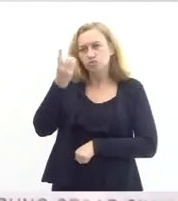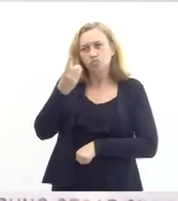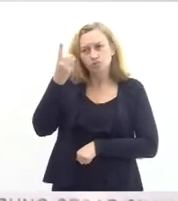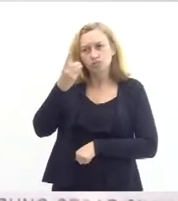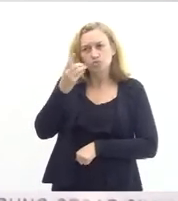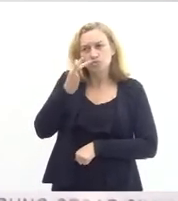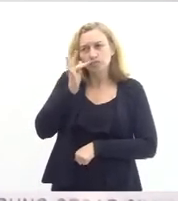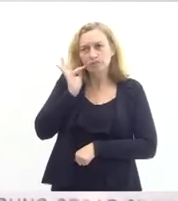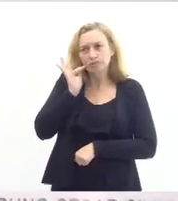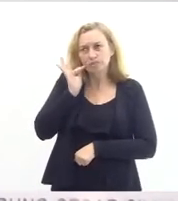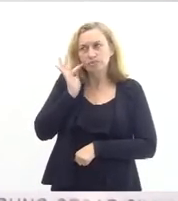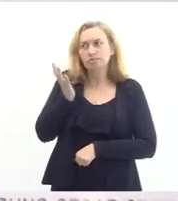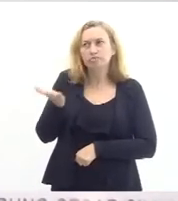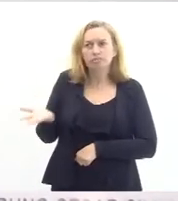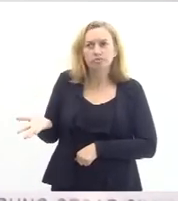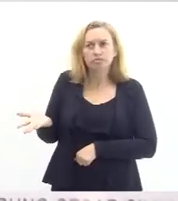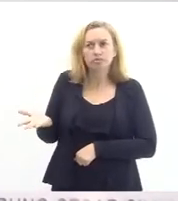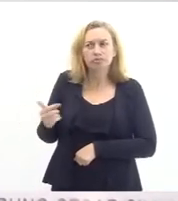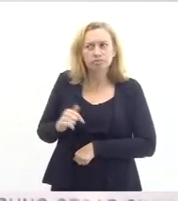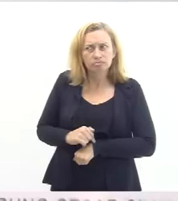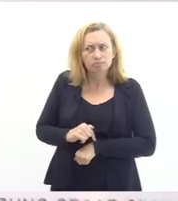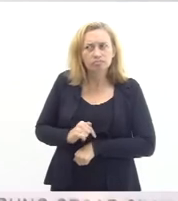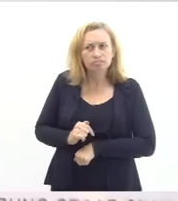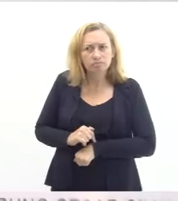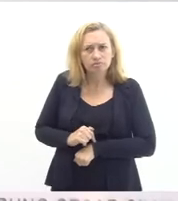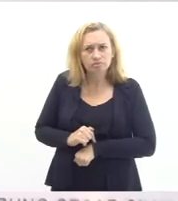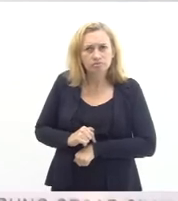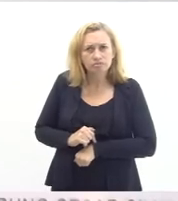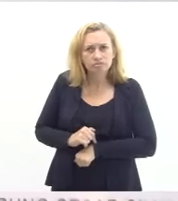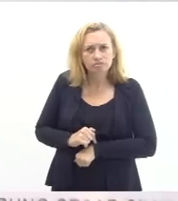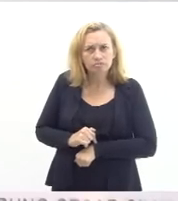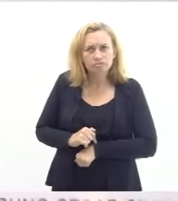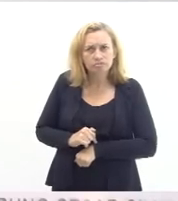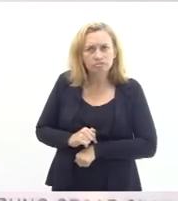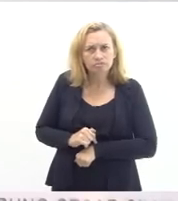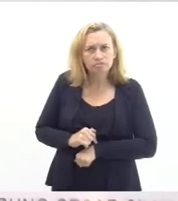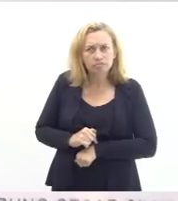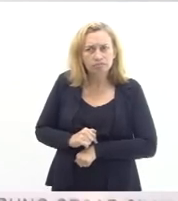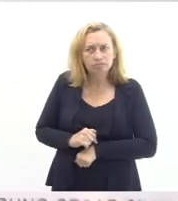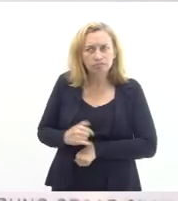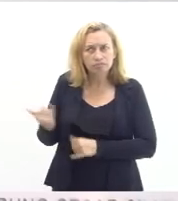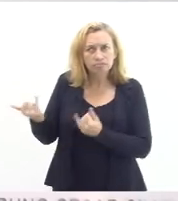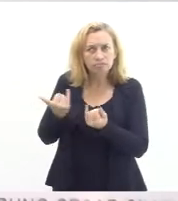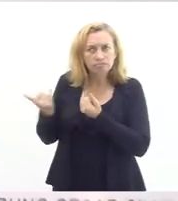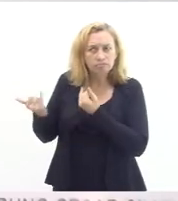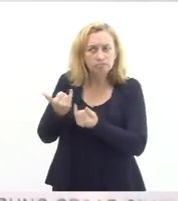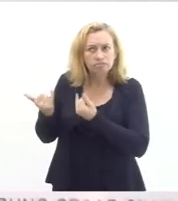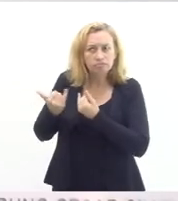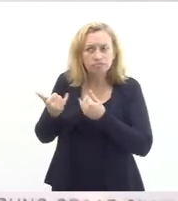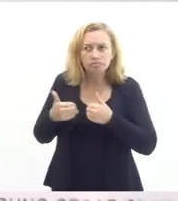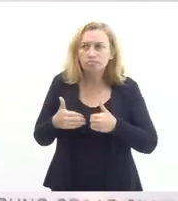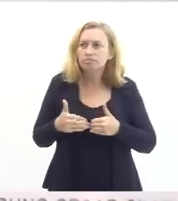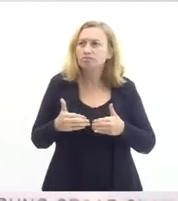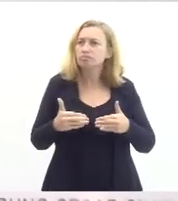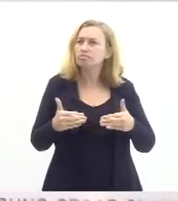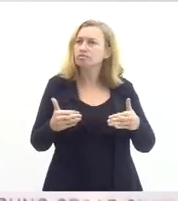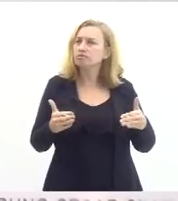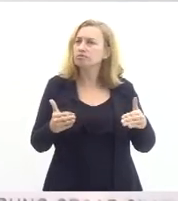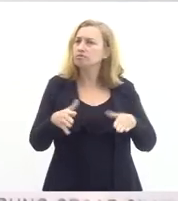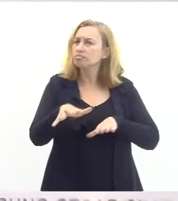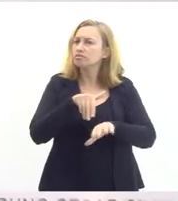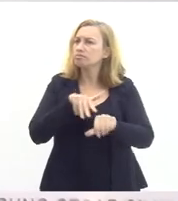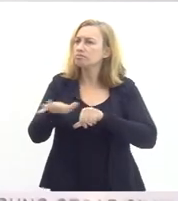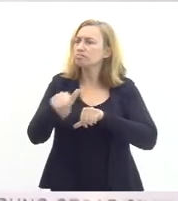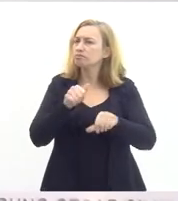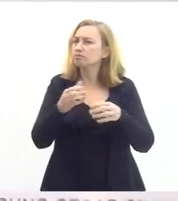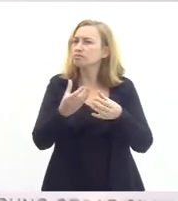Flávio mas assim naquele momento ali nós fomos informados que estava se abrindo a chamada para